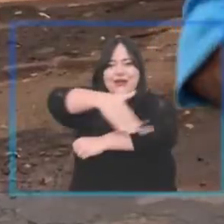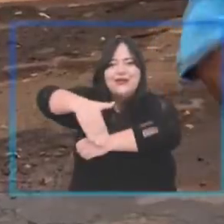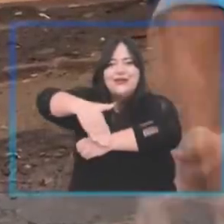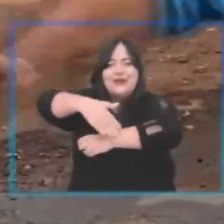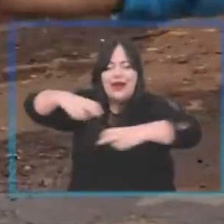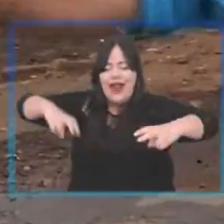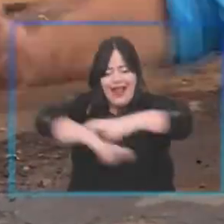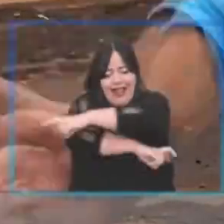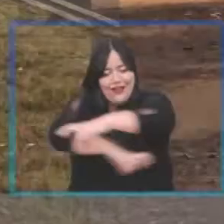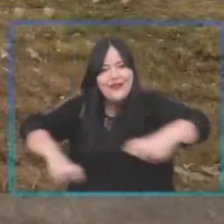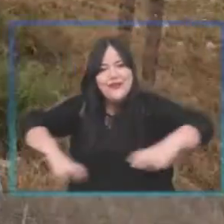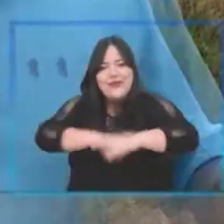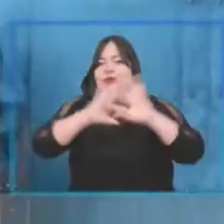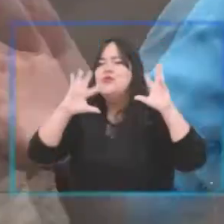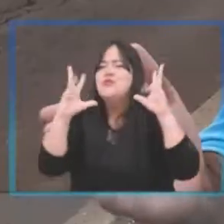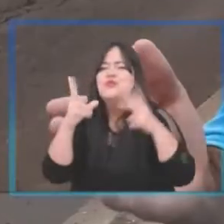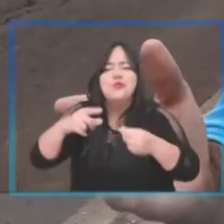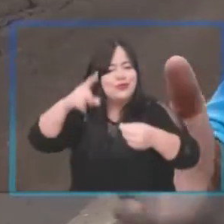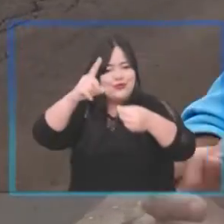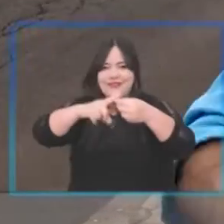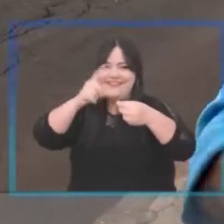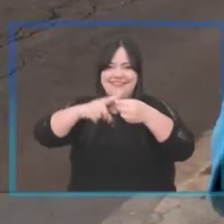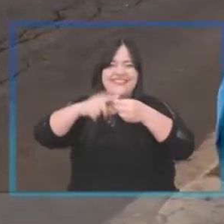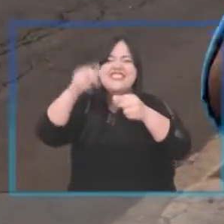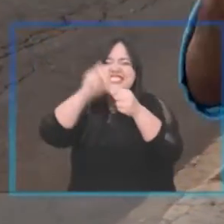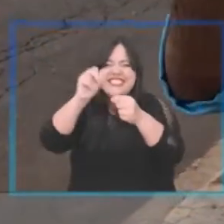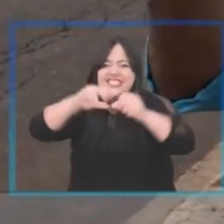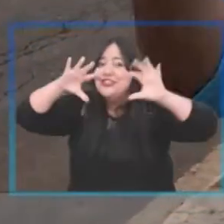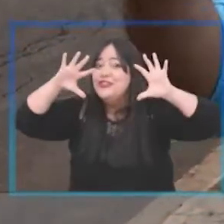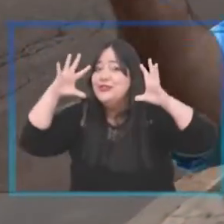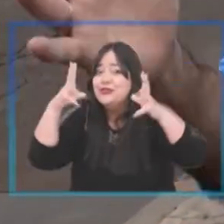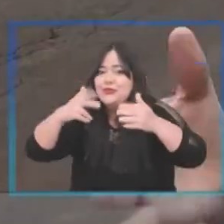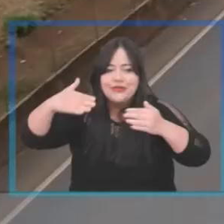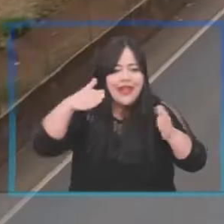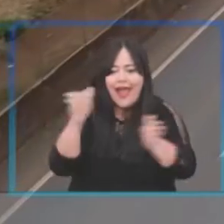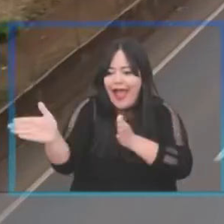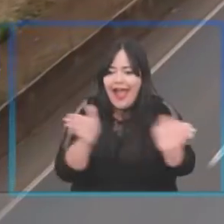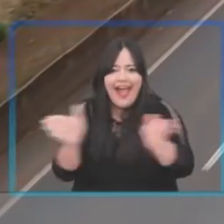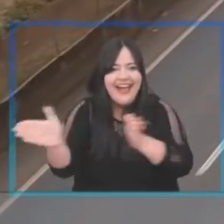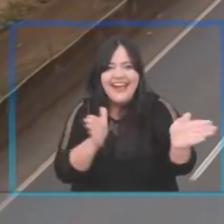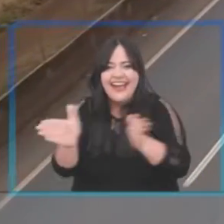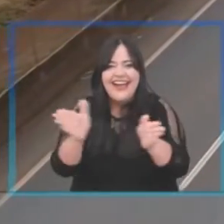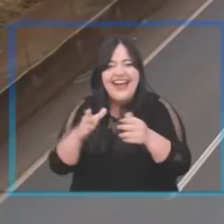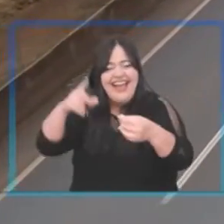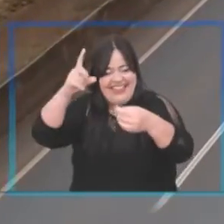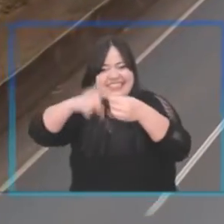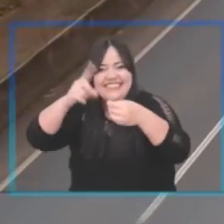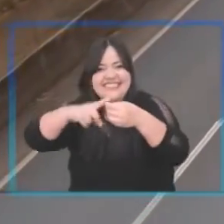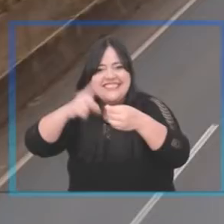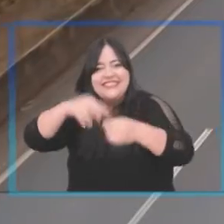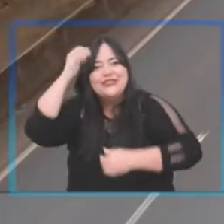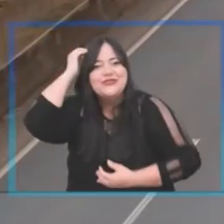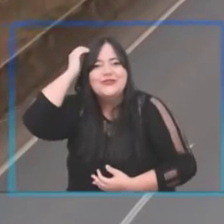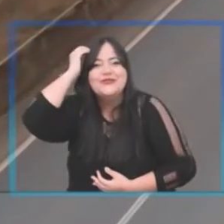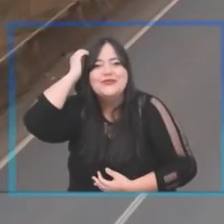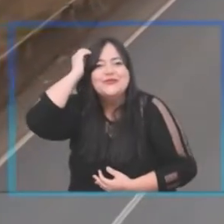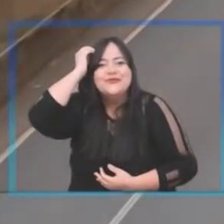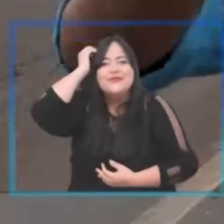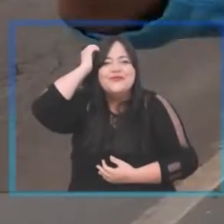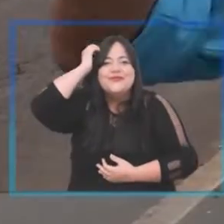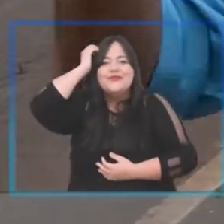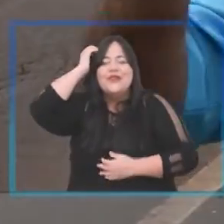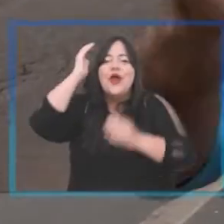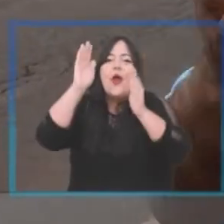por toda a cidade. Nós vamos fazer em todas as entradas da nossa cidade de Itumbiara